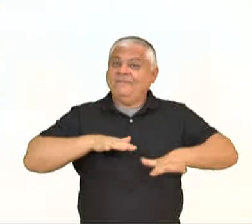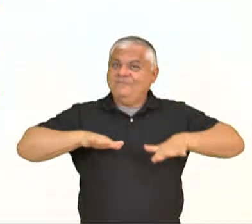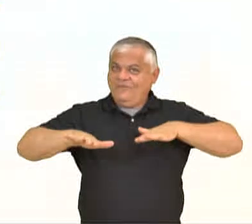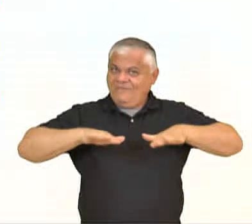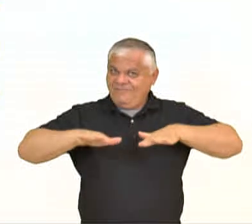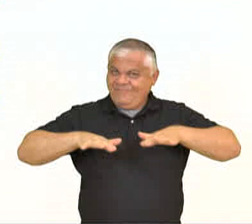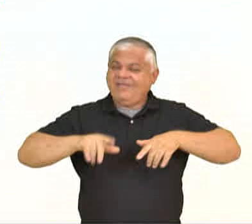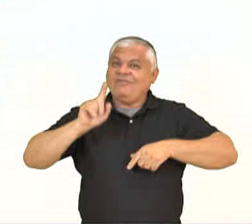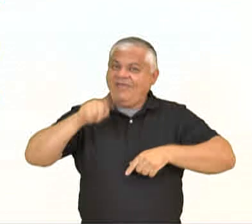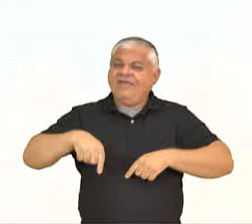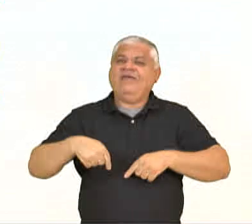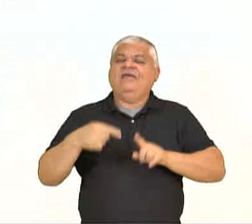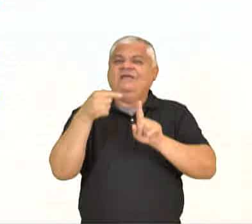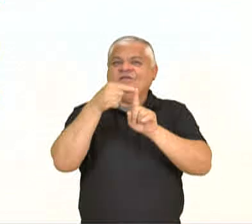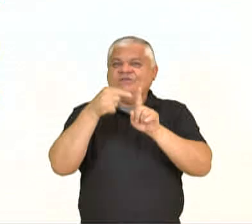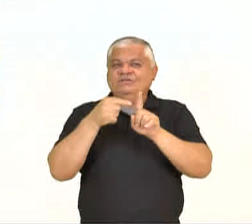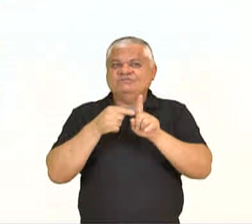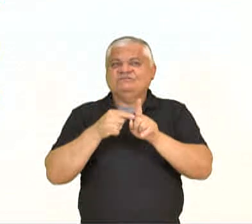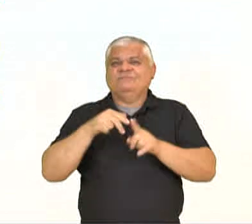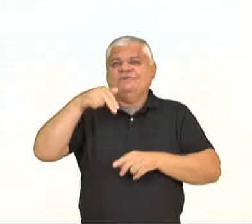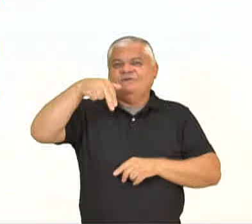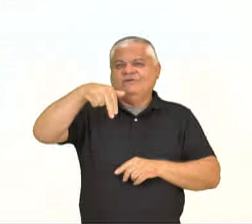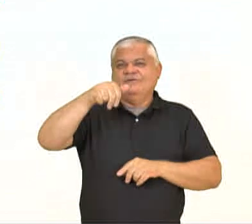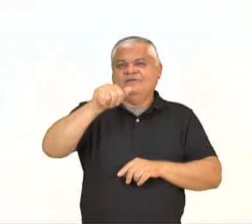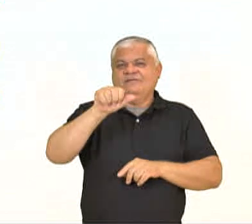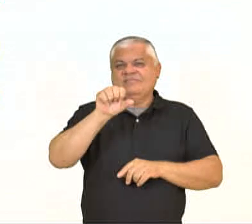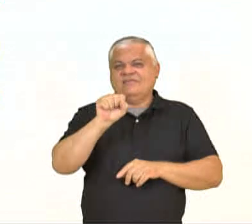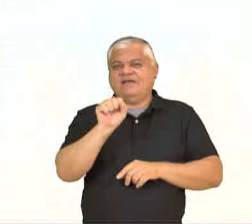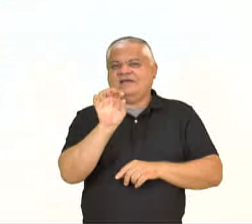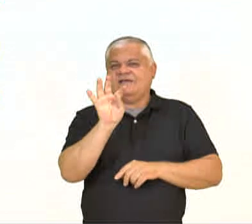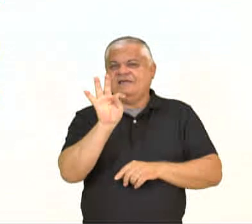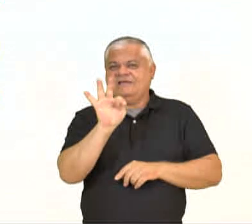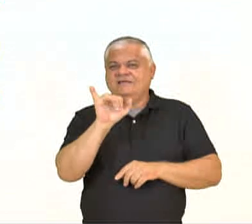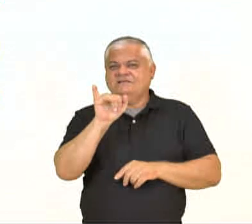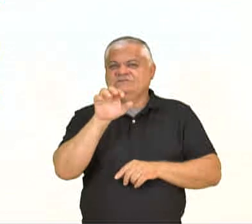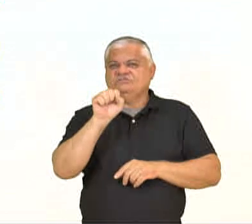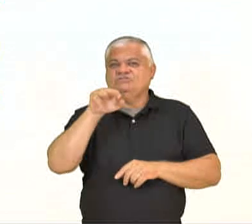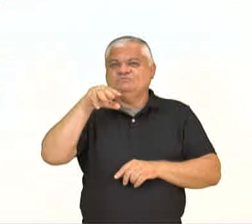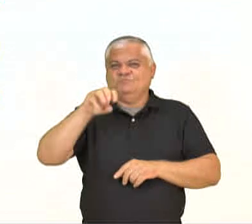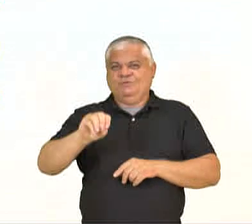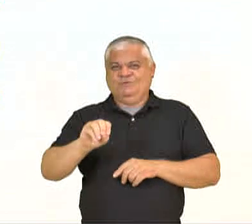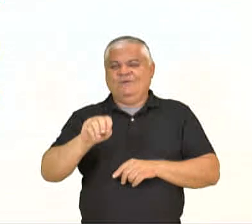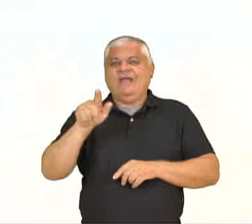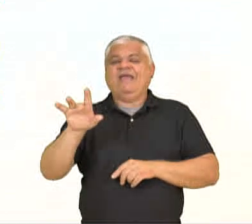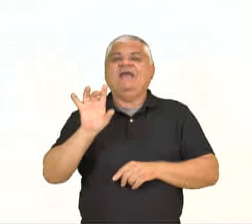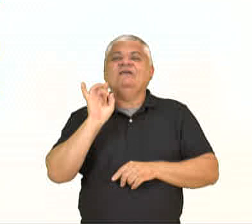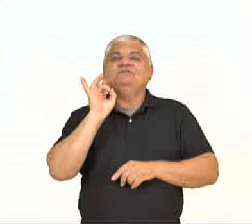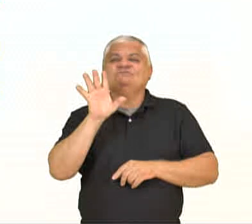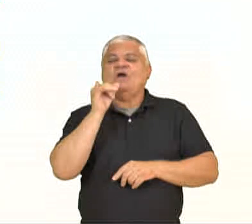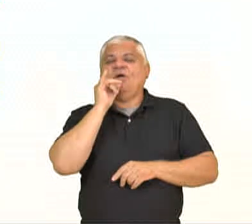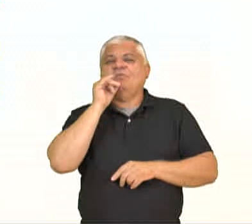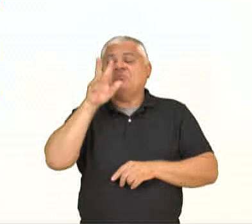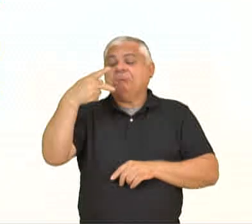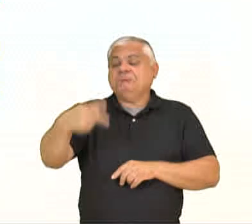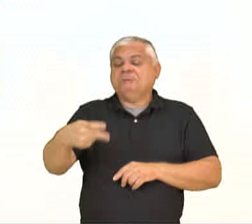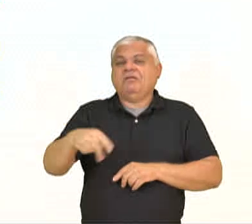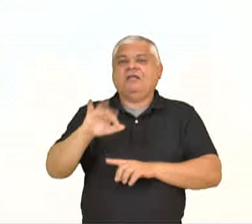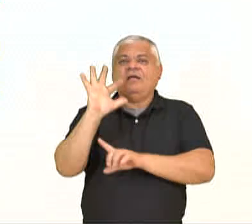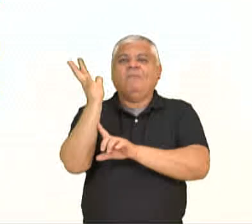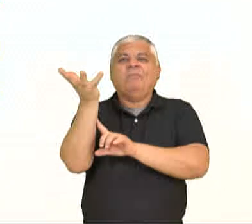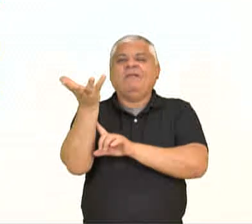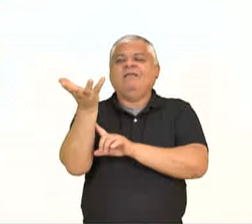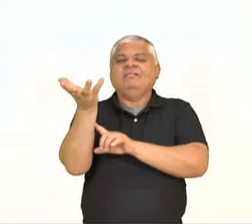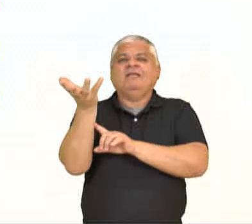planta realiza é do tipo nastismo, ou seja, não orientado e ocorre na planta dormideira como